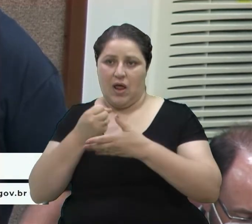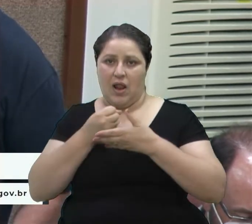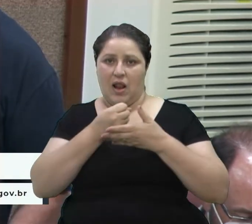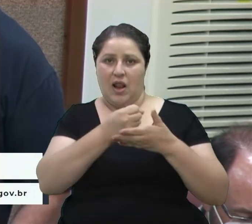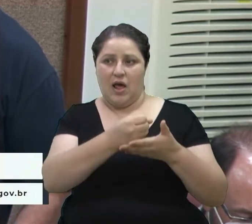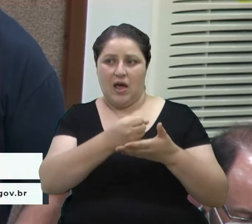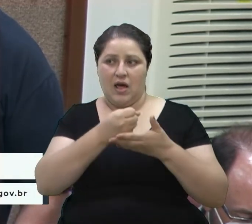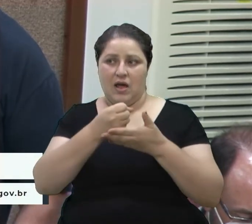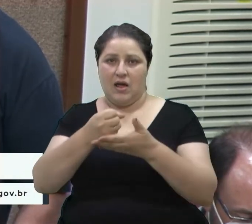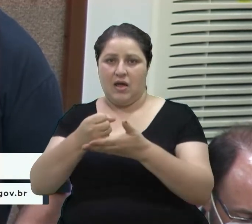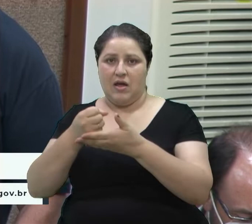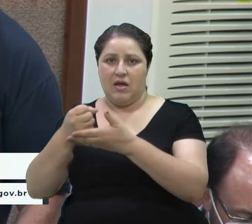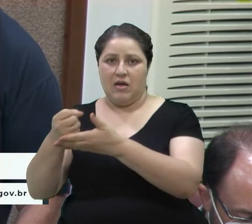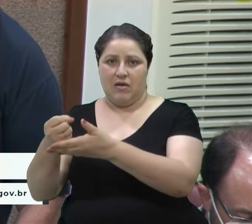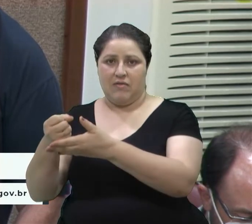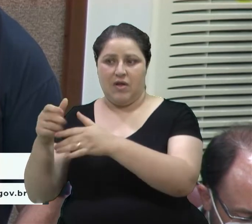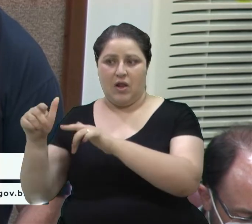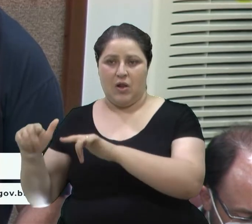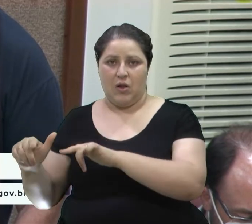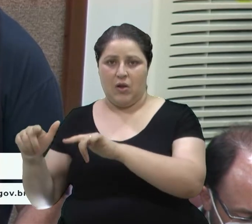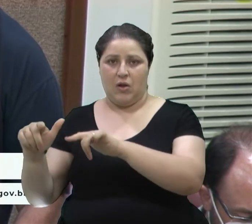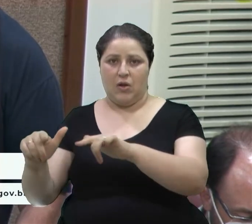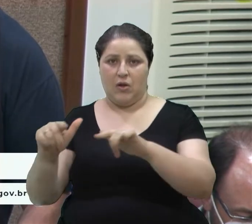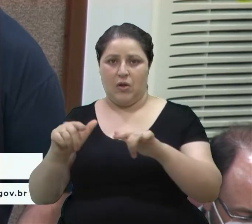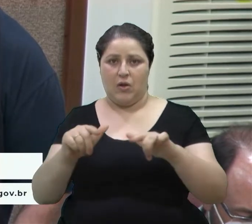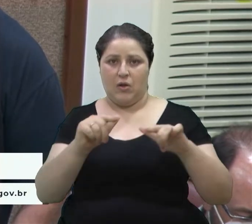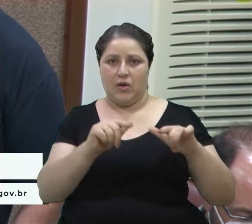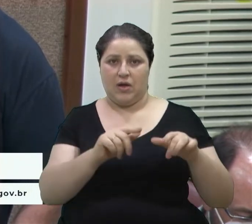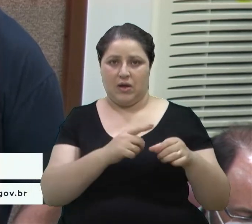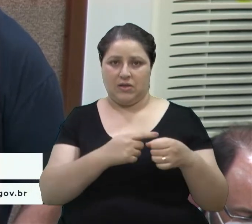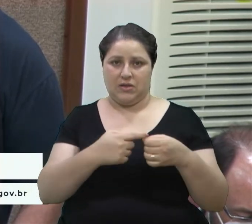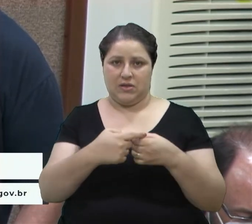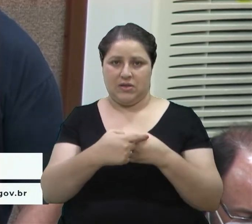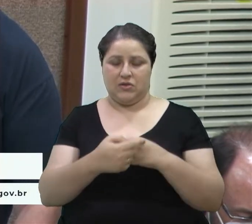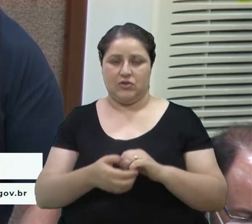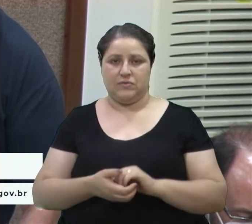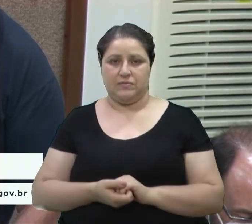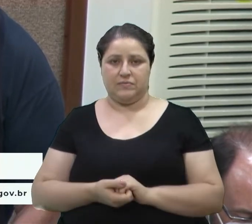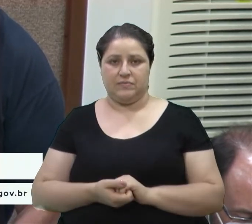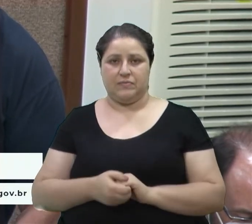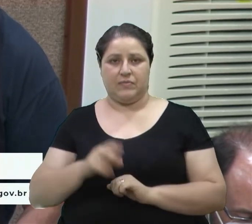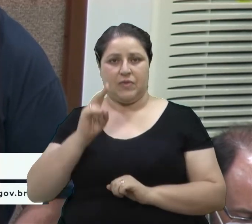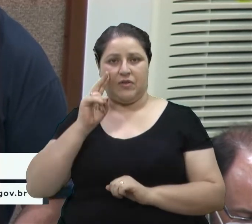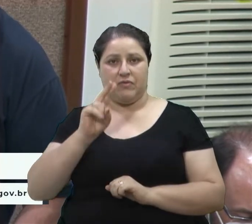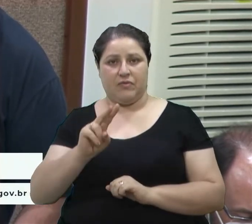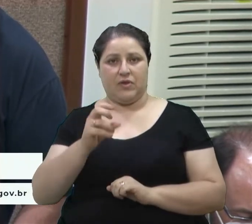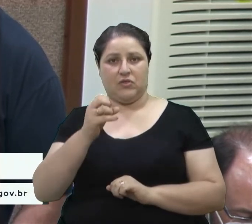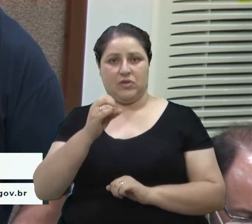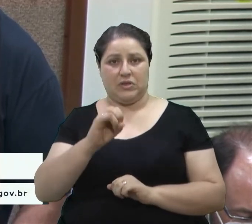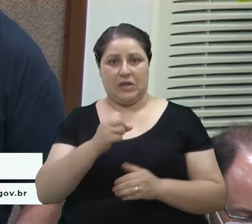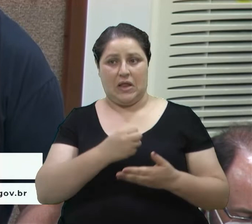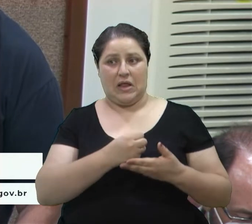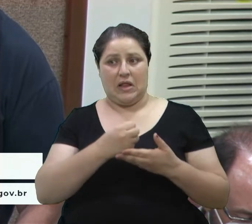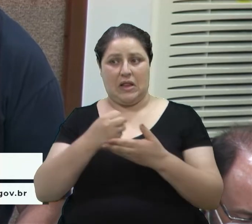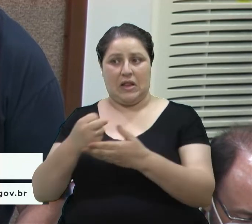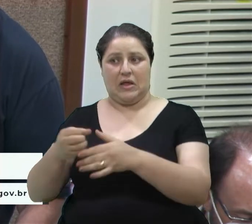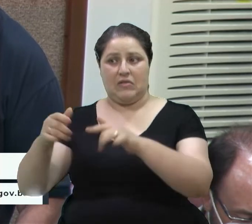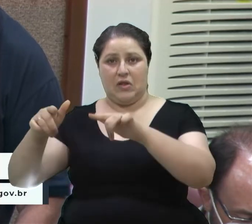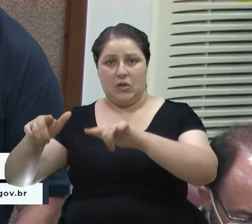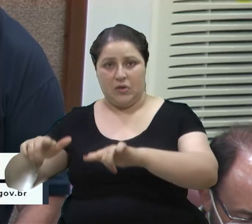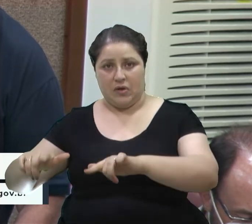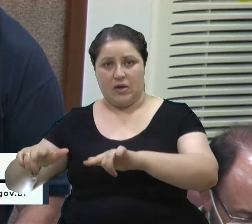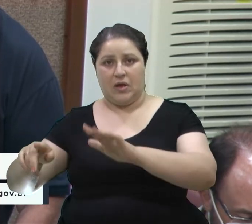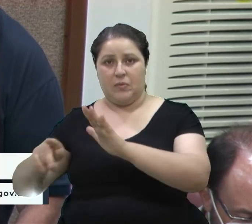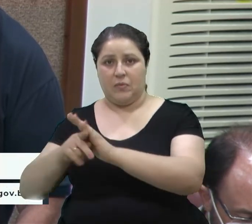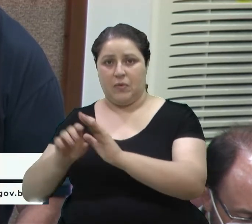locais do nosso município. Então, vejo que se levar lá para os pavilhões da Festa da Uva,